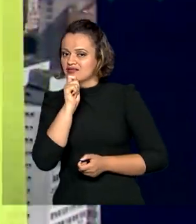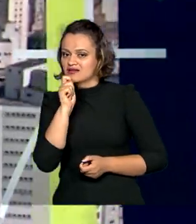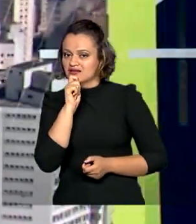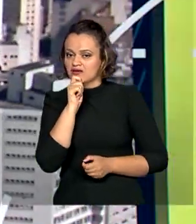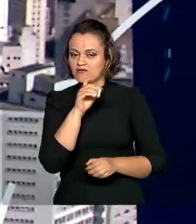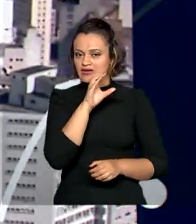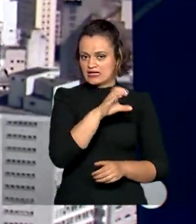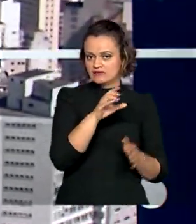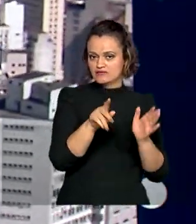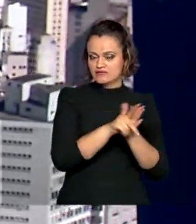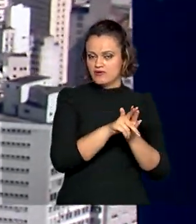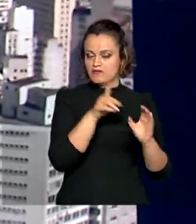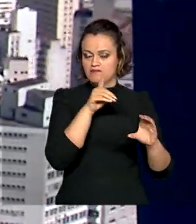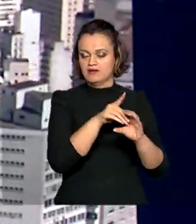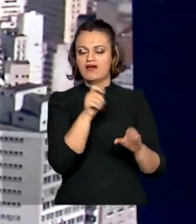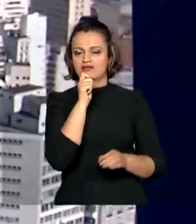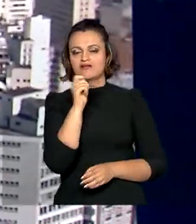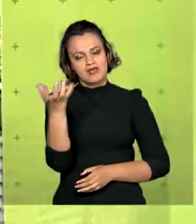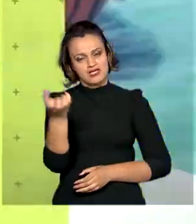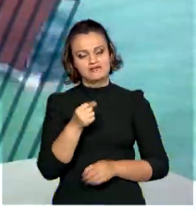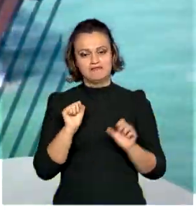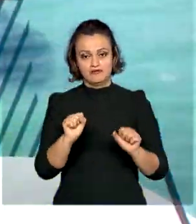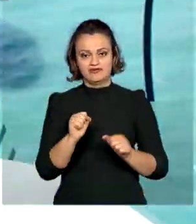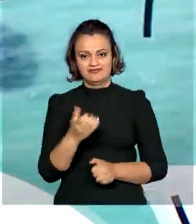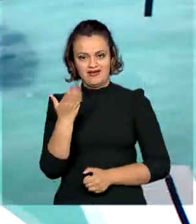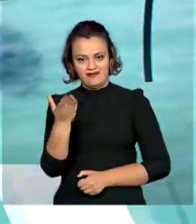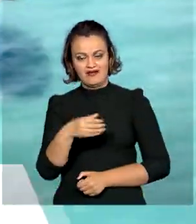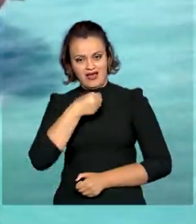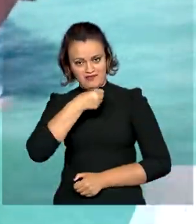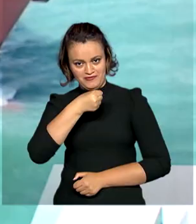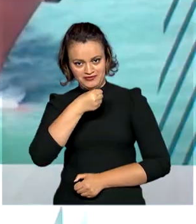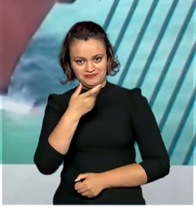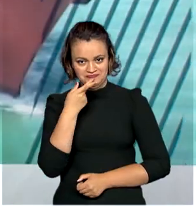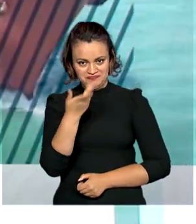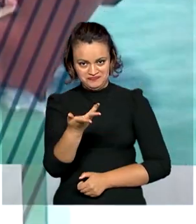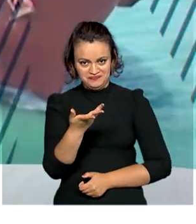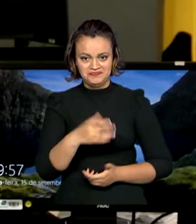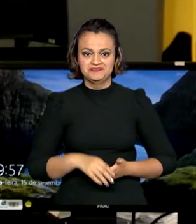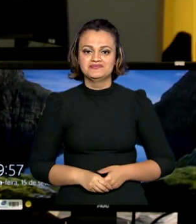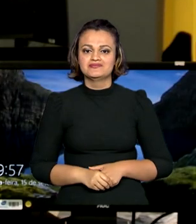de crédito em conta. A repórter Cláudia Boiunga traz os detalhes para a gente.